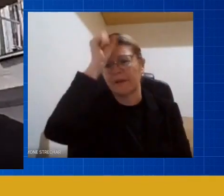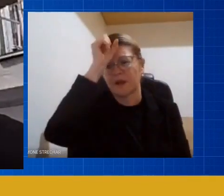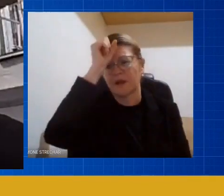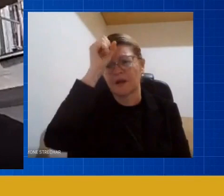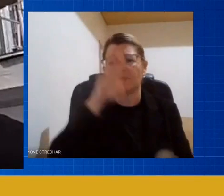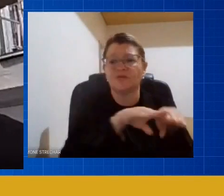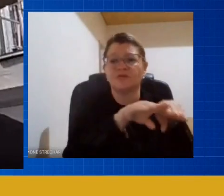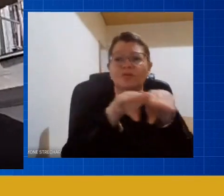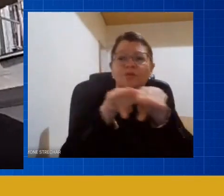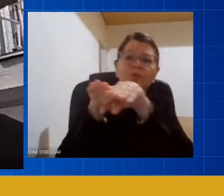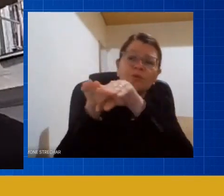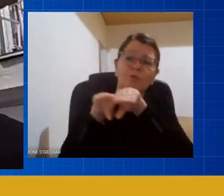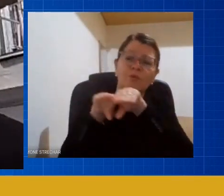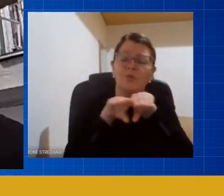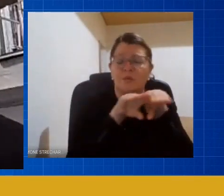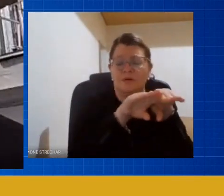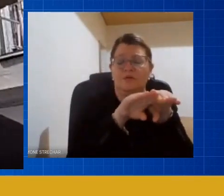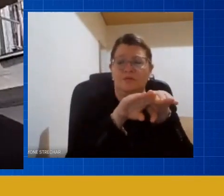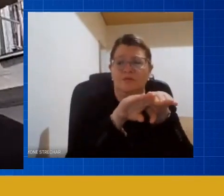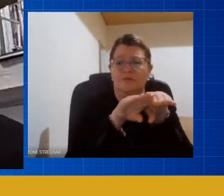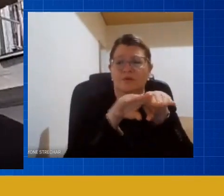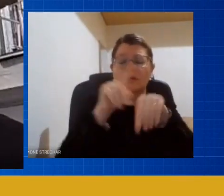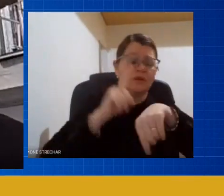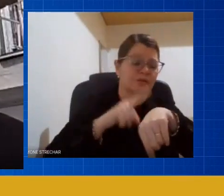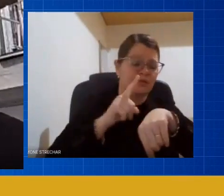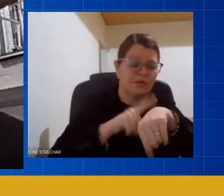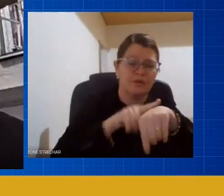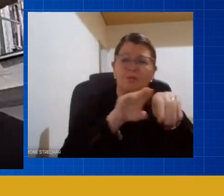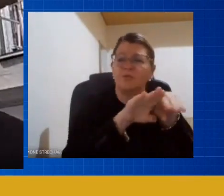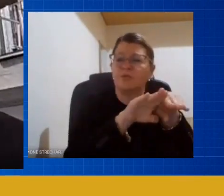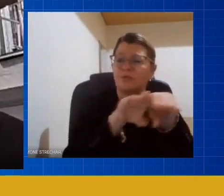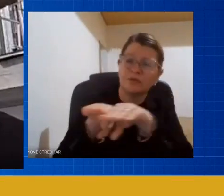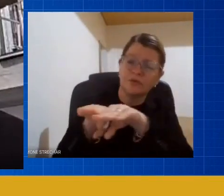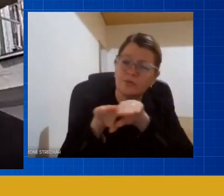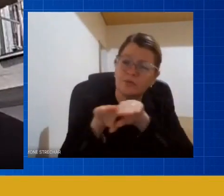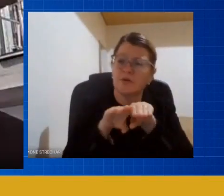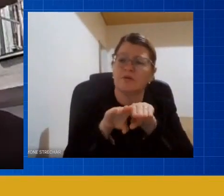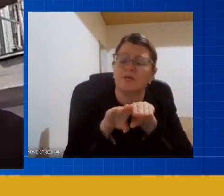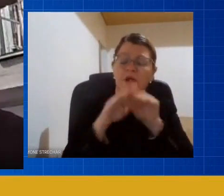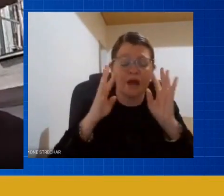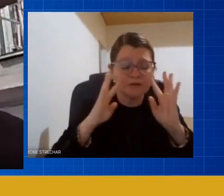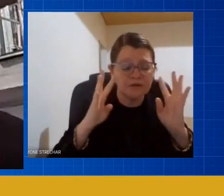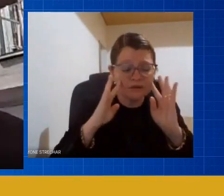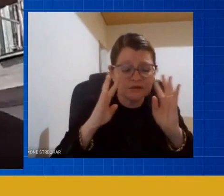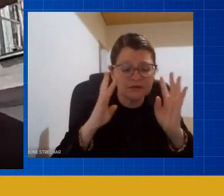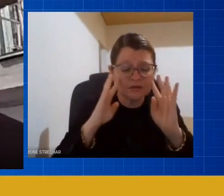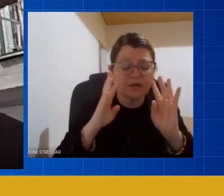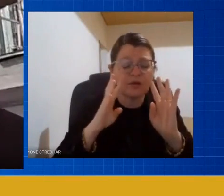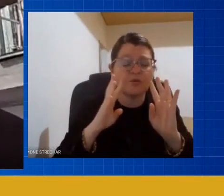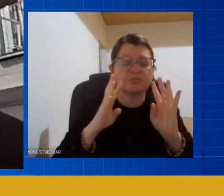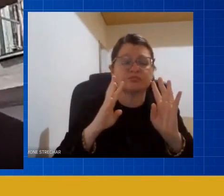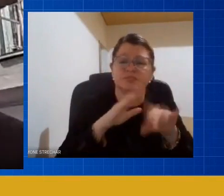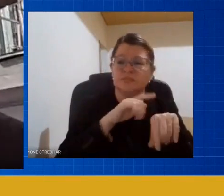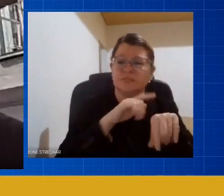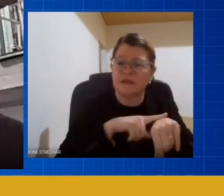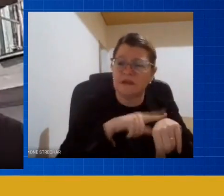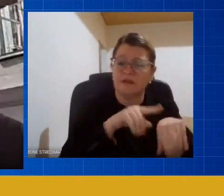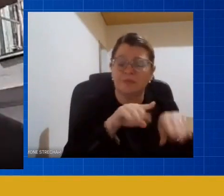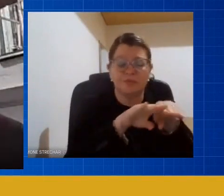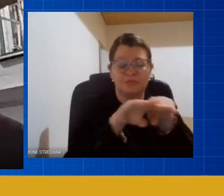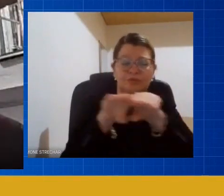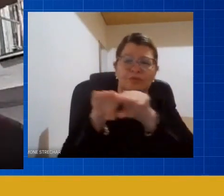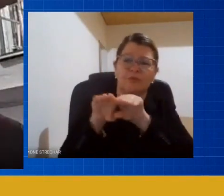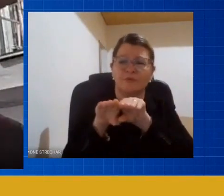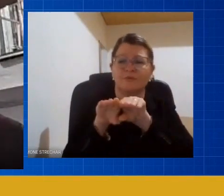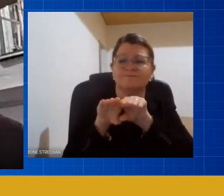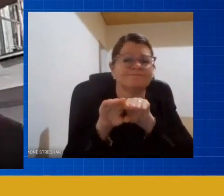interessam da mesma forma por aquela atividade que vão se concentrar o mesmo tempo diante daquilo que lhe foi proposto e não é assim